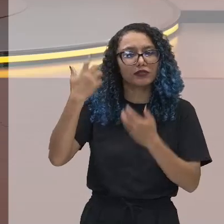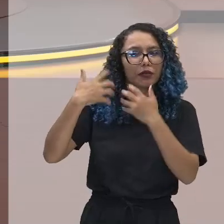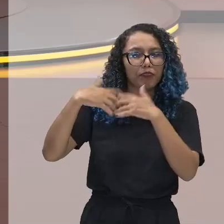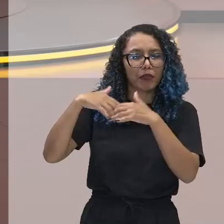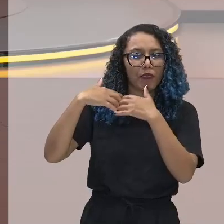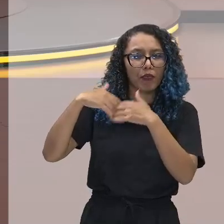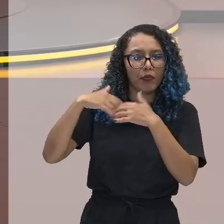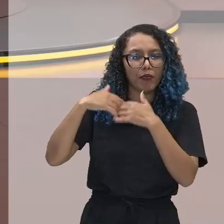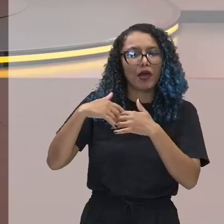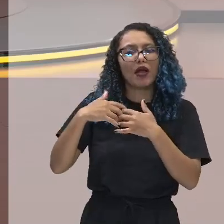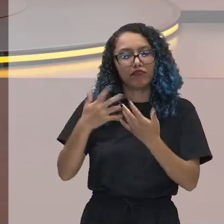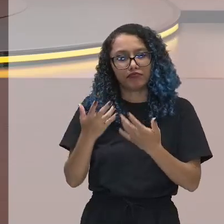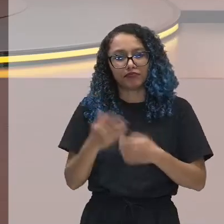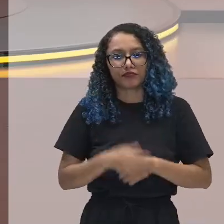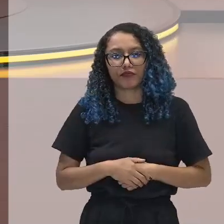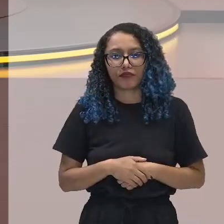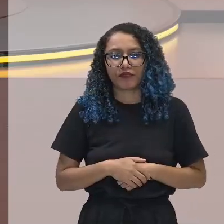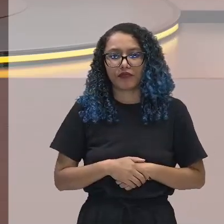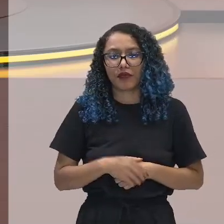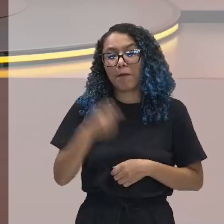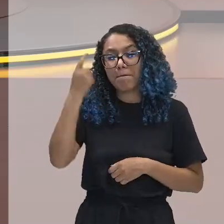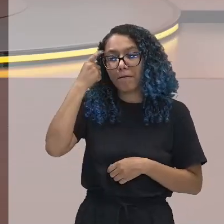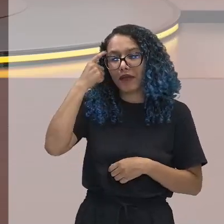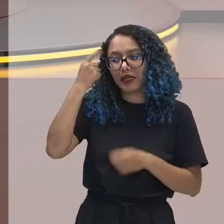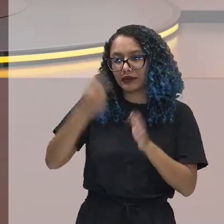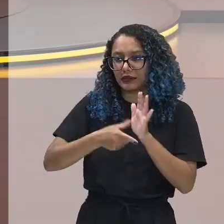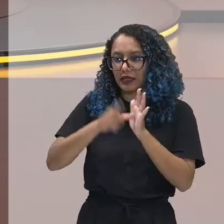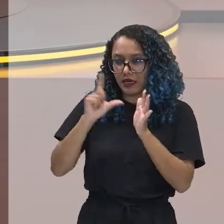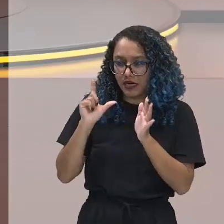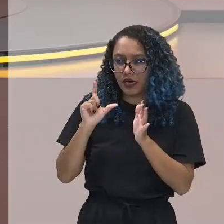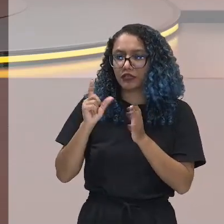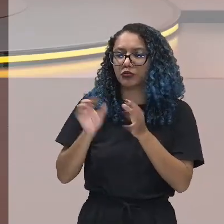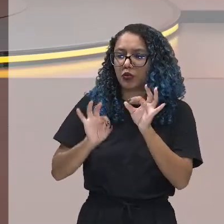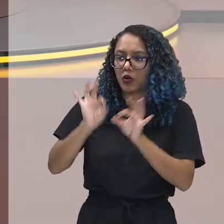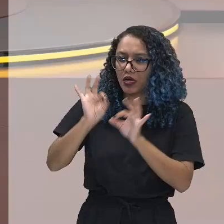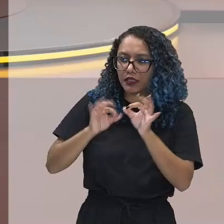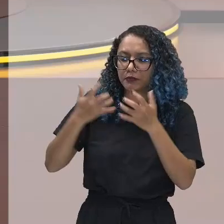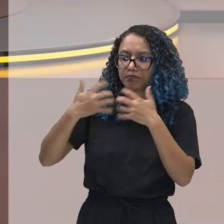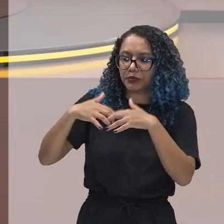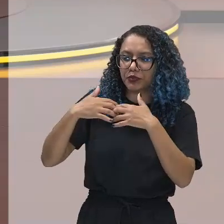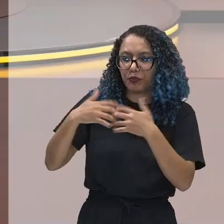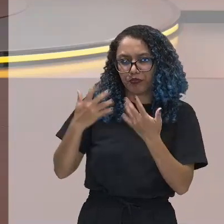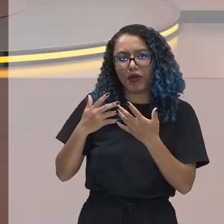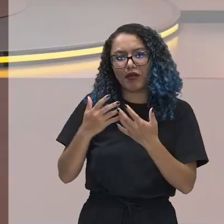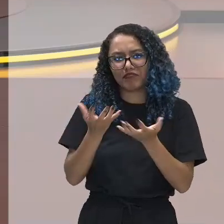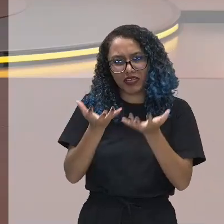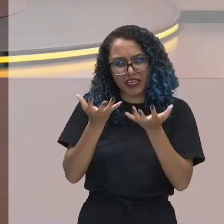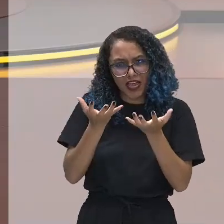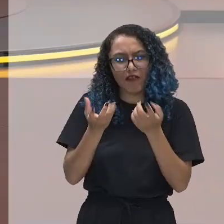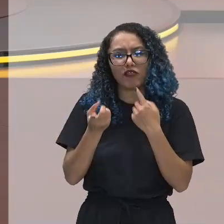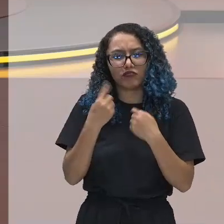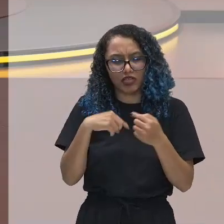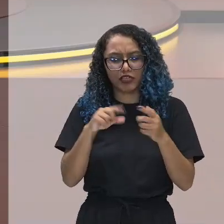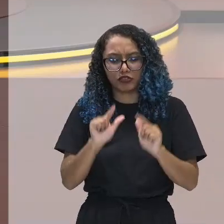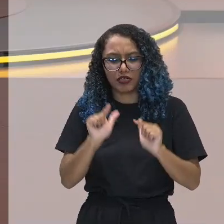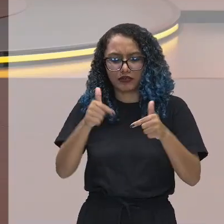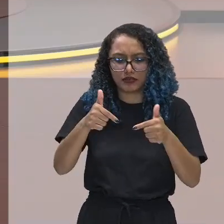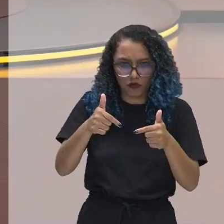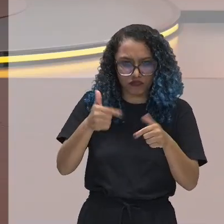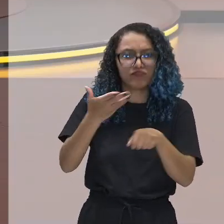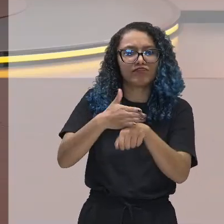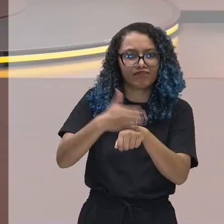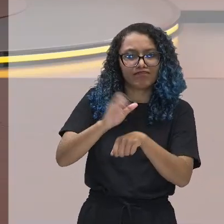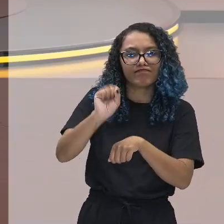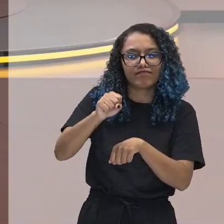ações, você vai então trazer, fazer essa ação racionalmente, né? E as outras ele